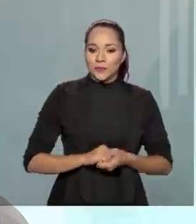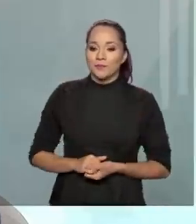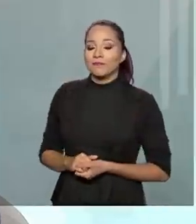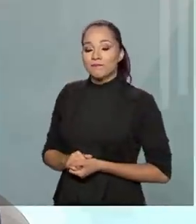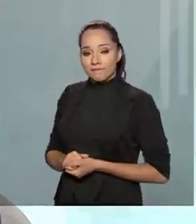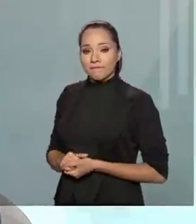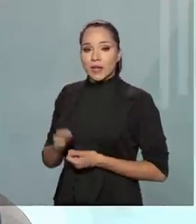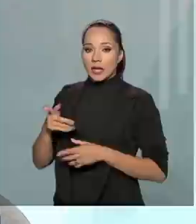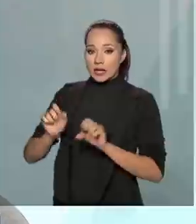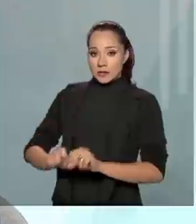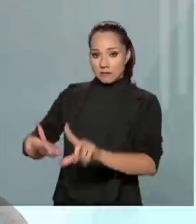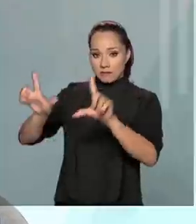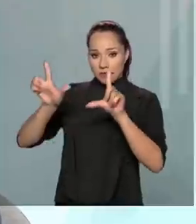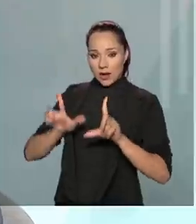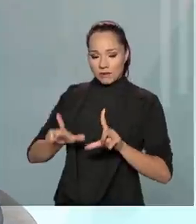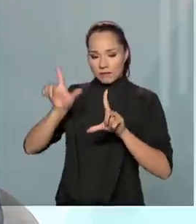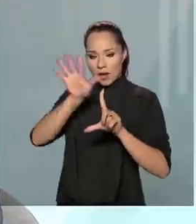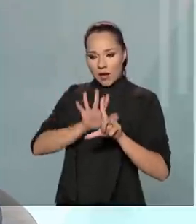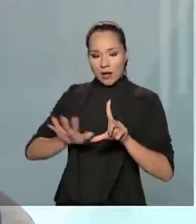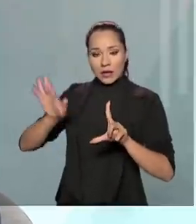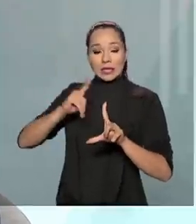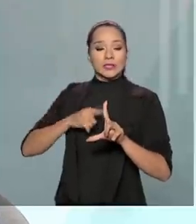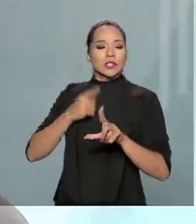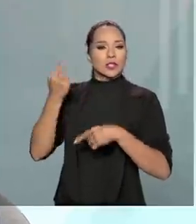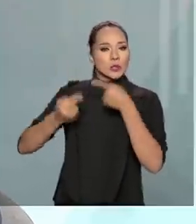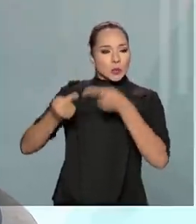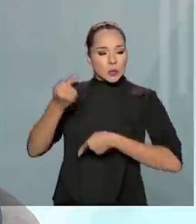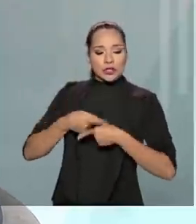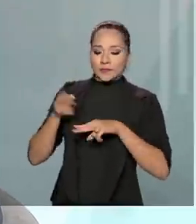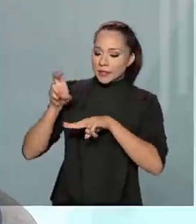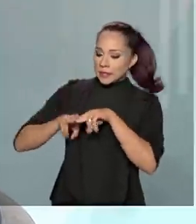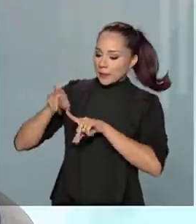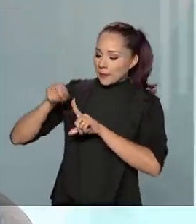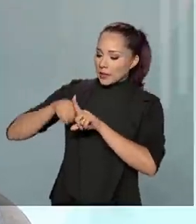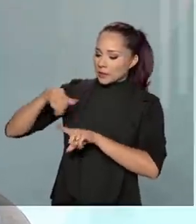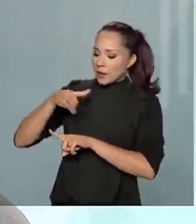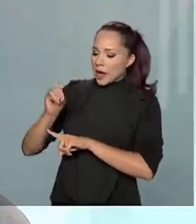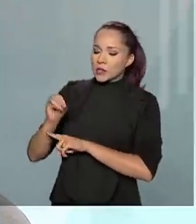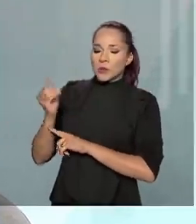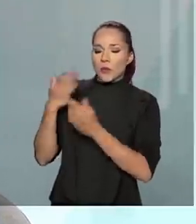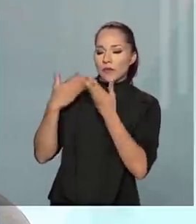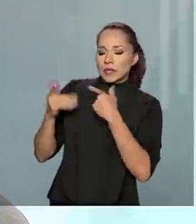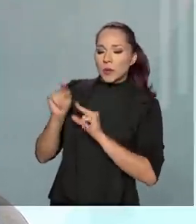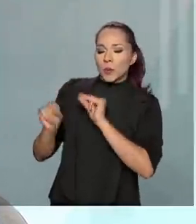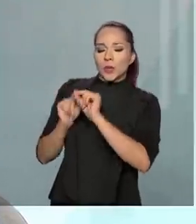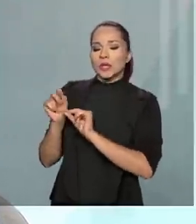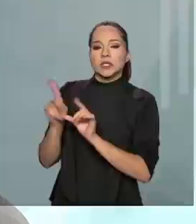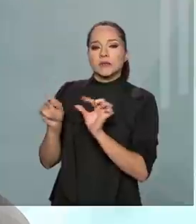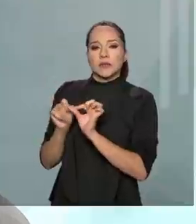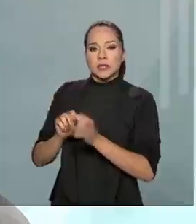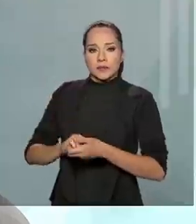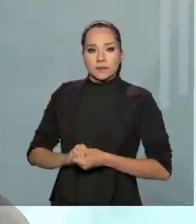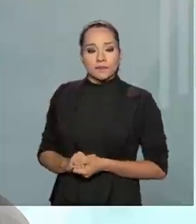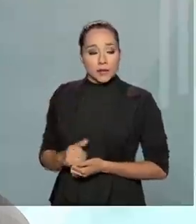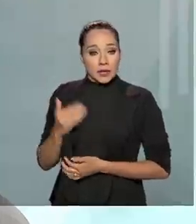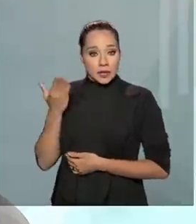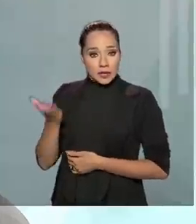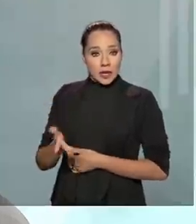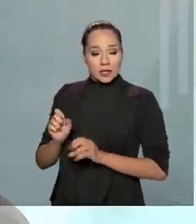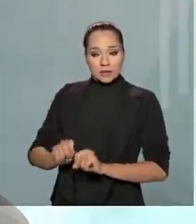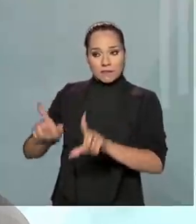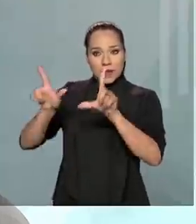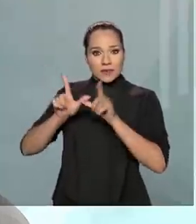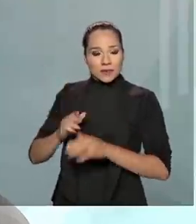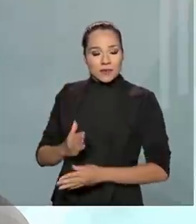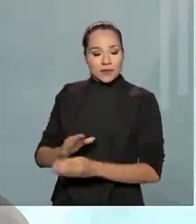Bem, esse painel foi um... nós discutimos, sentamos em março para discutir o que a gente vai fazer e justamente esse painel acabou